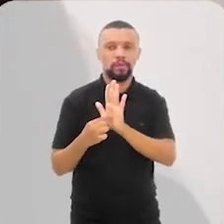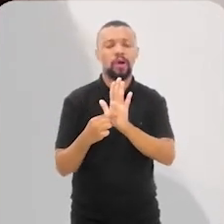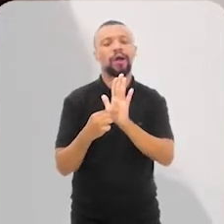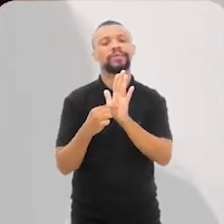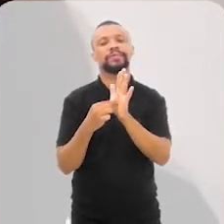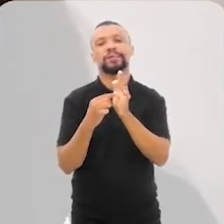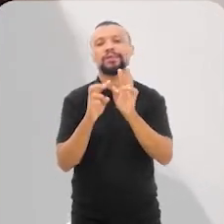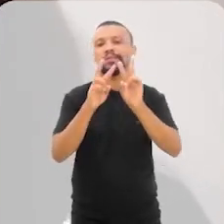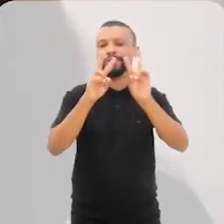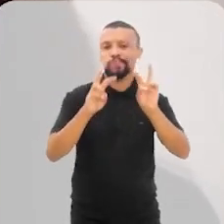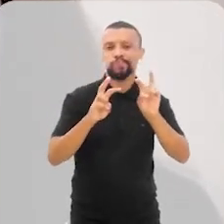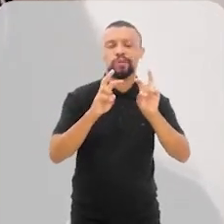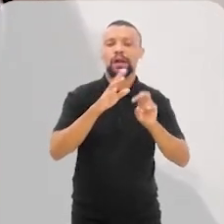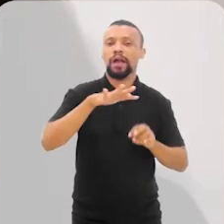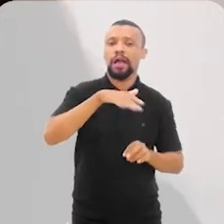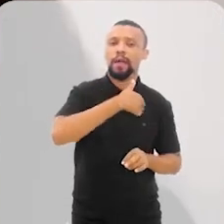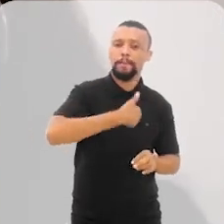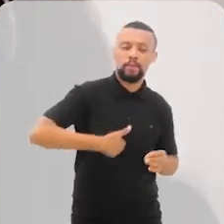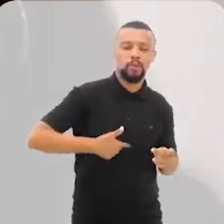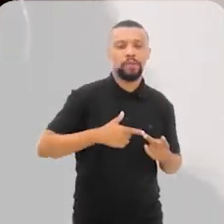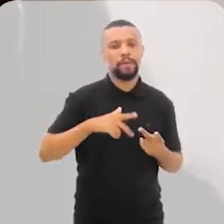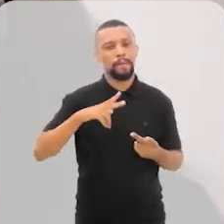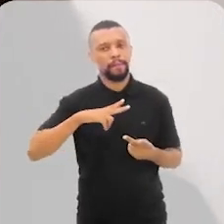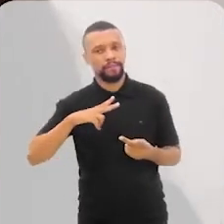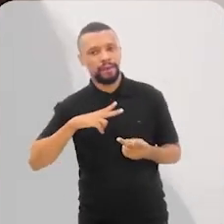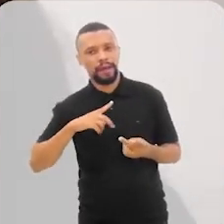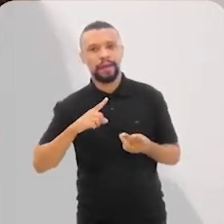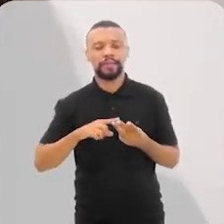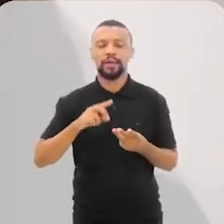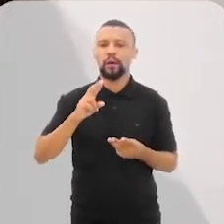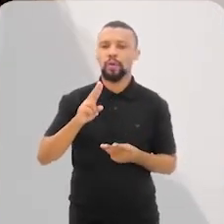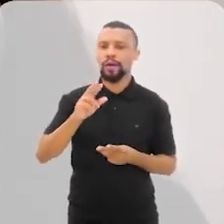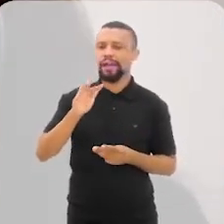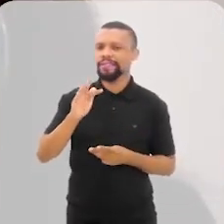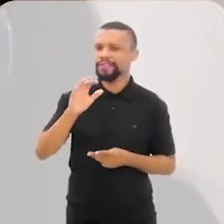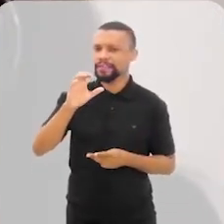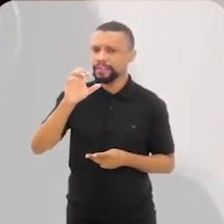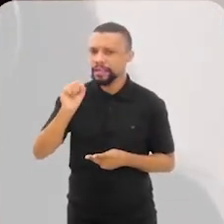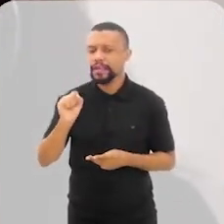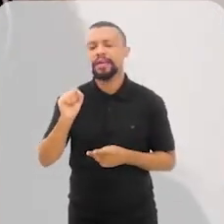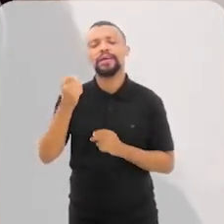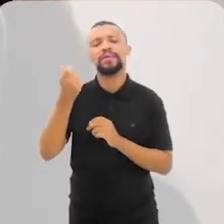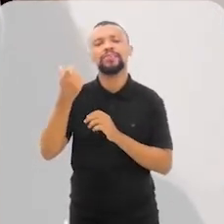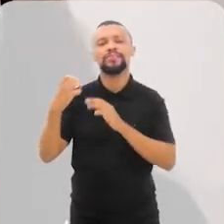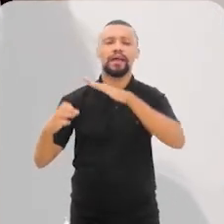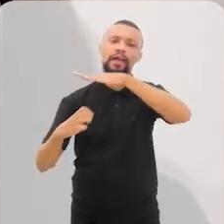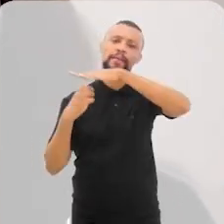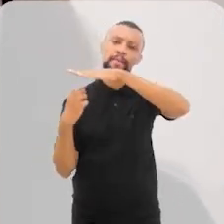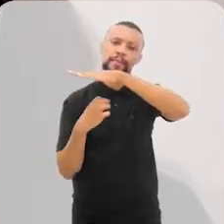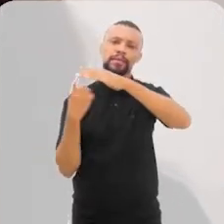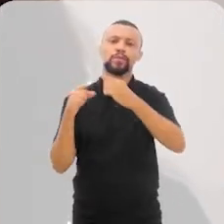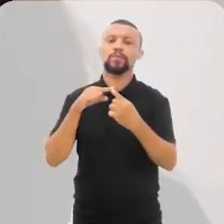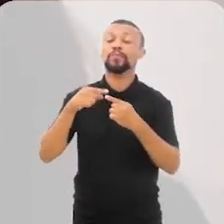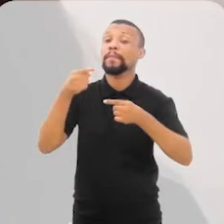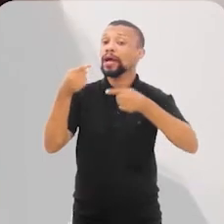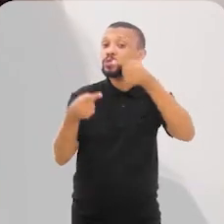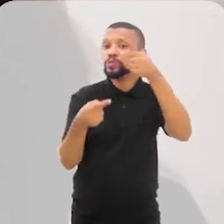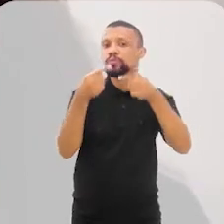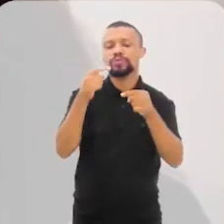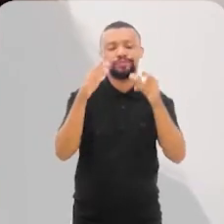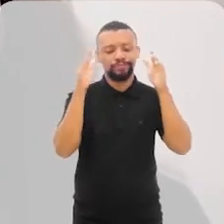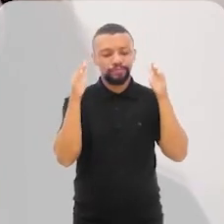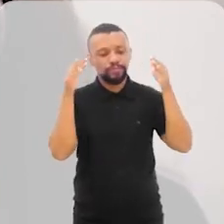parceiros, tanto públicos quanto privados, traz ONGs, OSCs, traz também empresas e tal para discutir